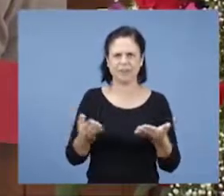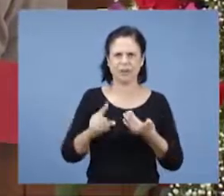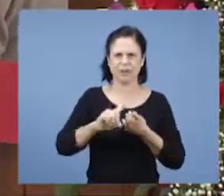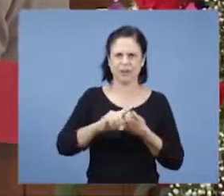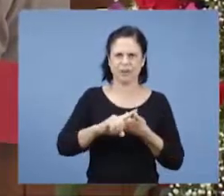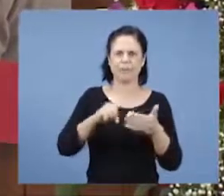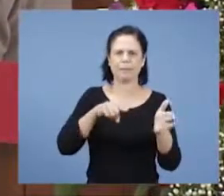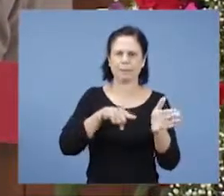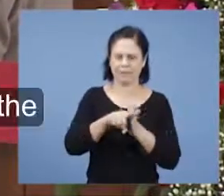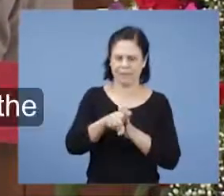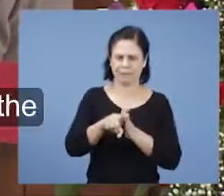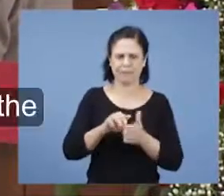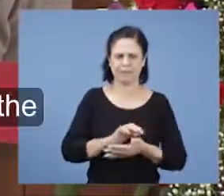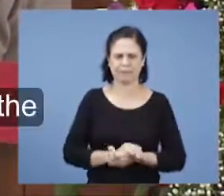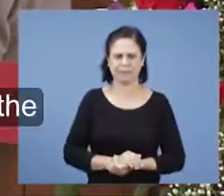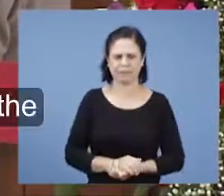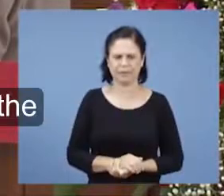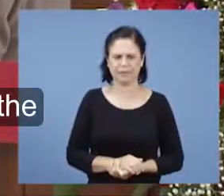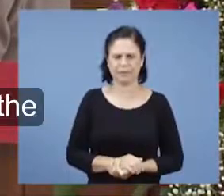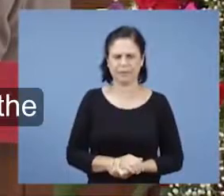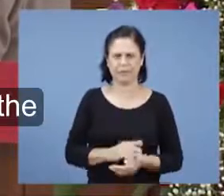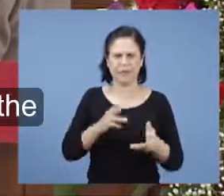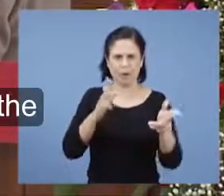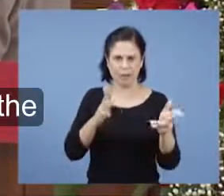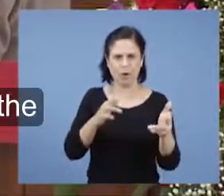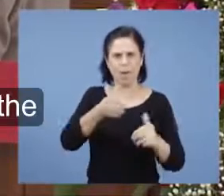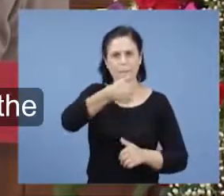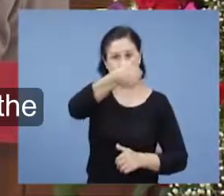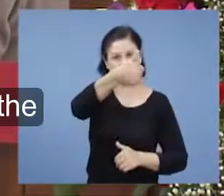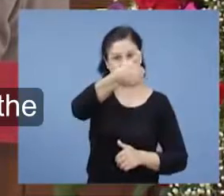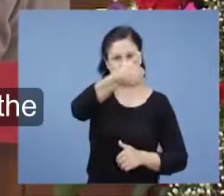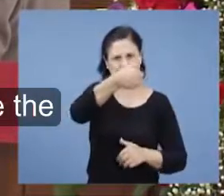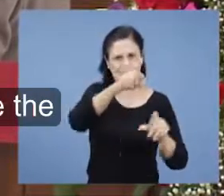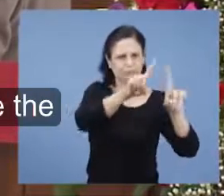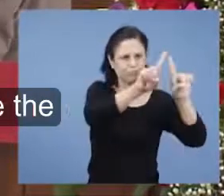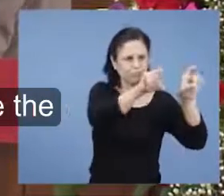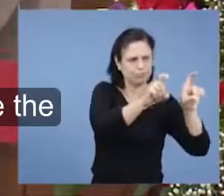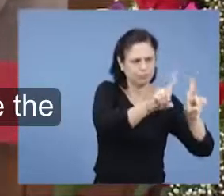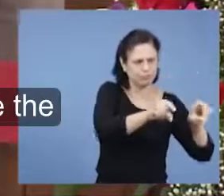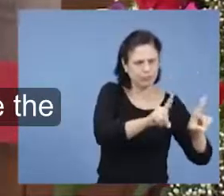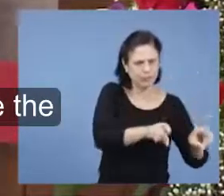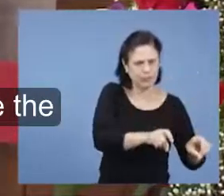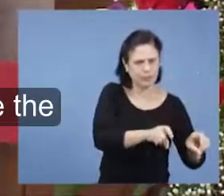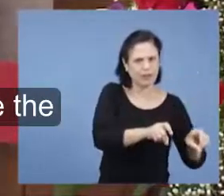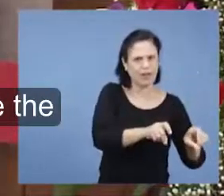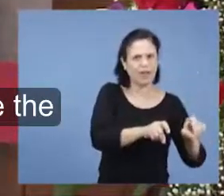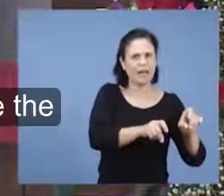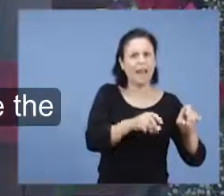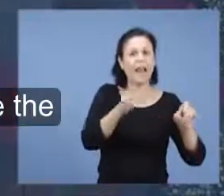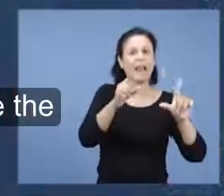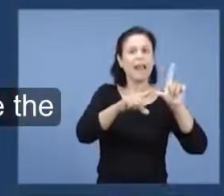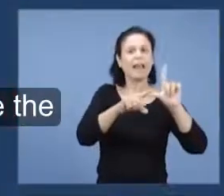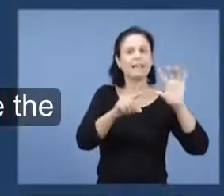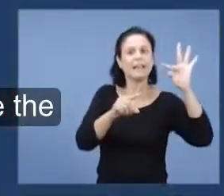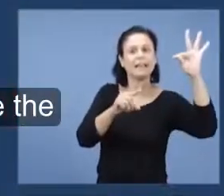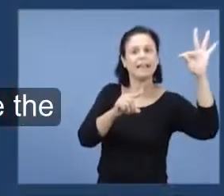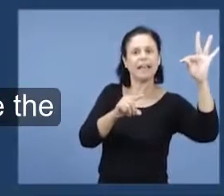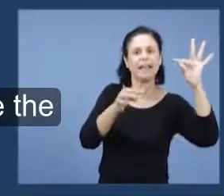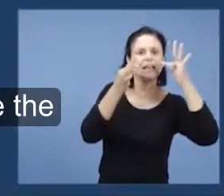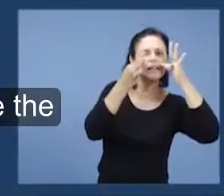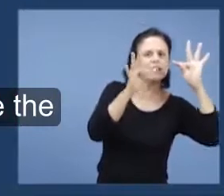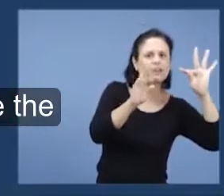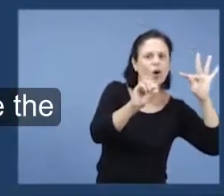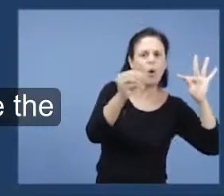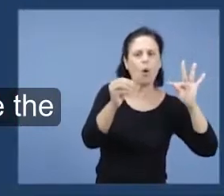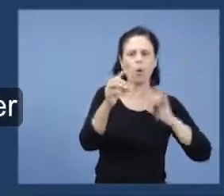Quinta pergunta. Está aqui, é igual a primeira. Ou seja, marcar com as letras T, de testemunho e D,